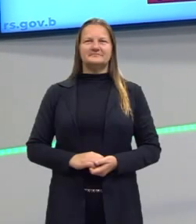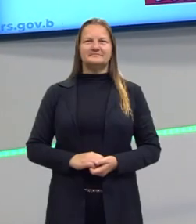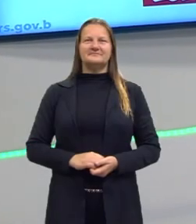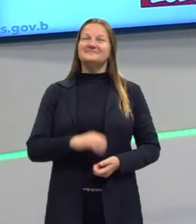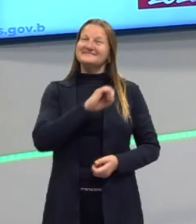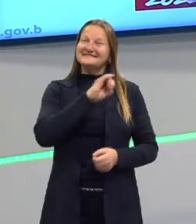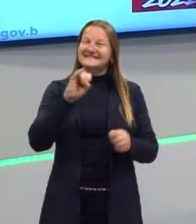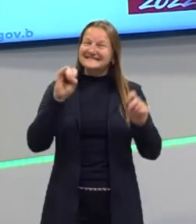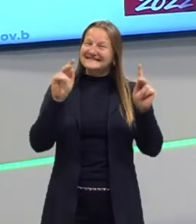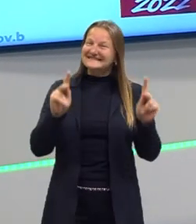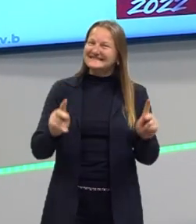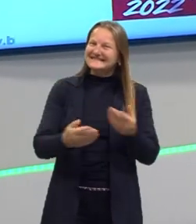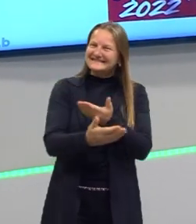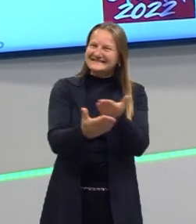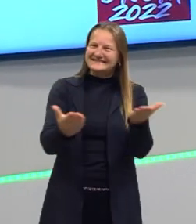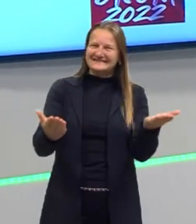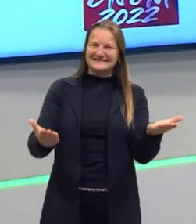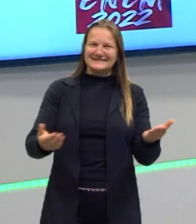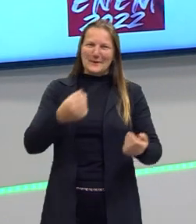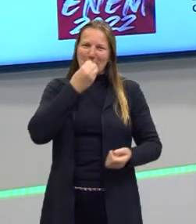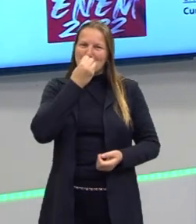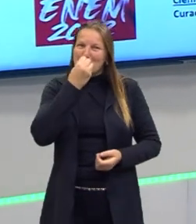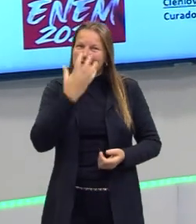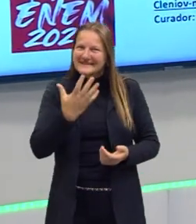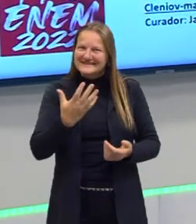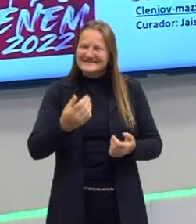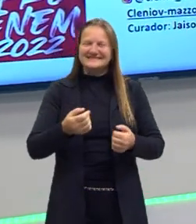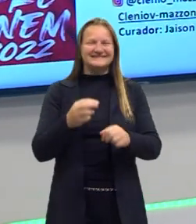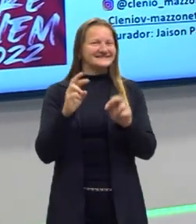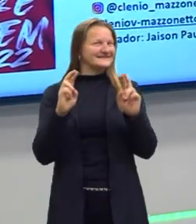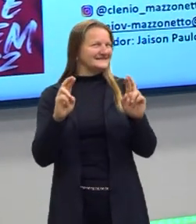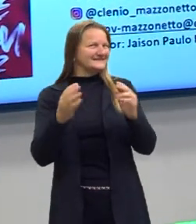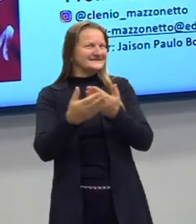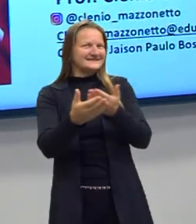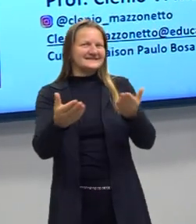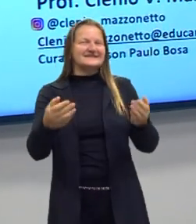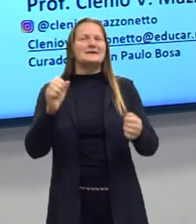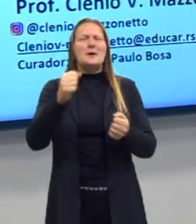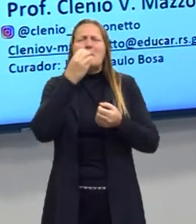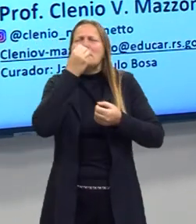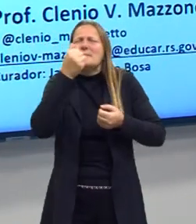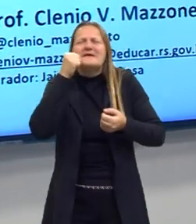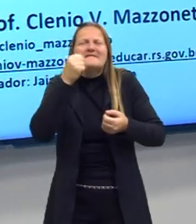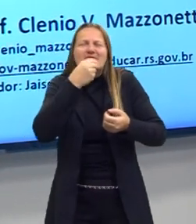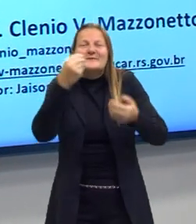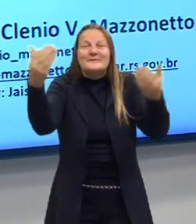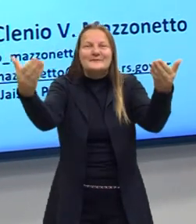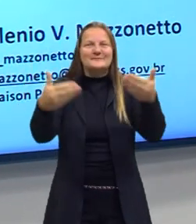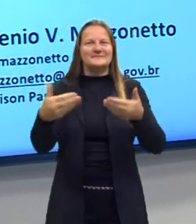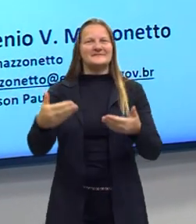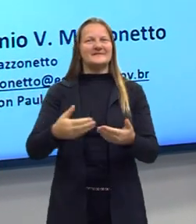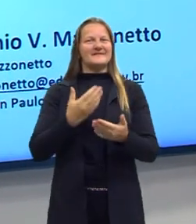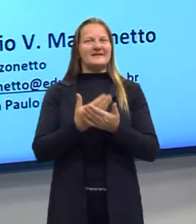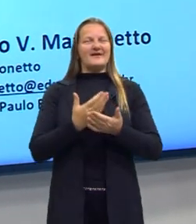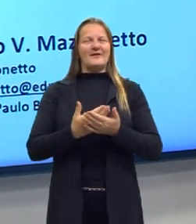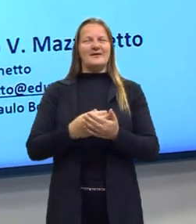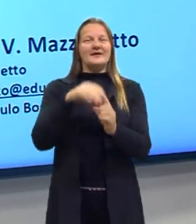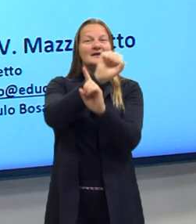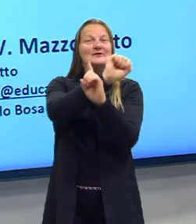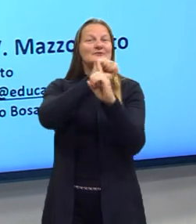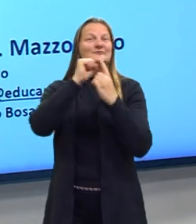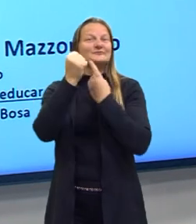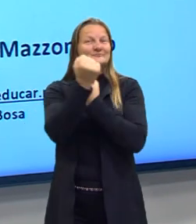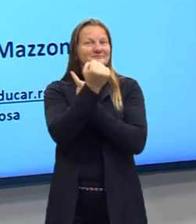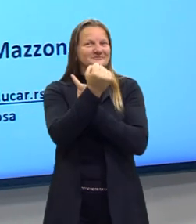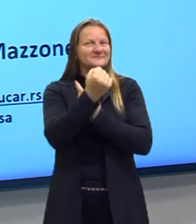E aí, gurizada, como estão? Todos bem? Espero que sim. Sejam todos bem-vindos, todas bem-vindas para mais uma aula de